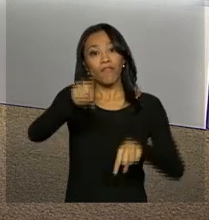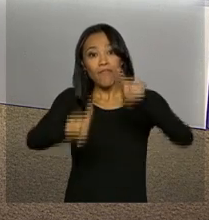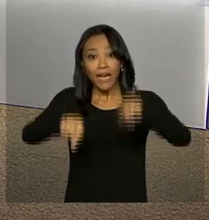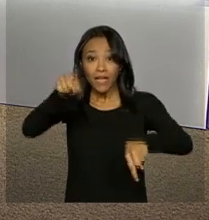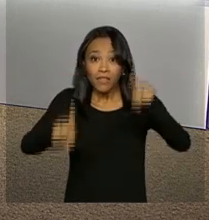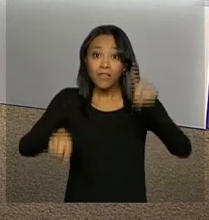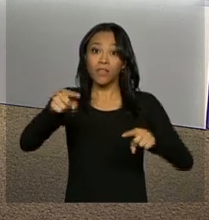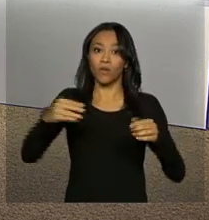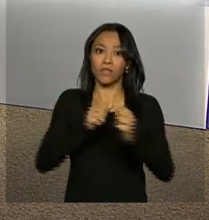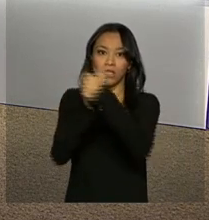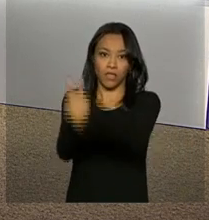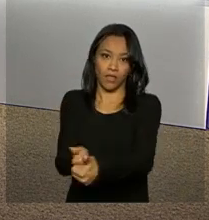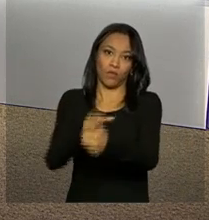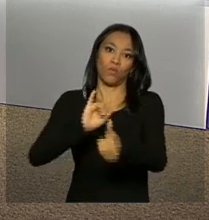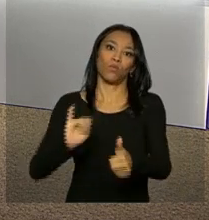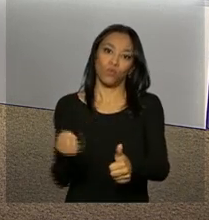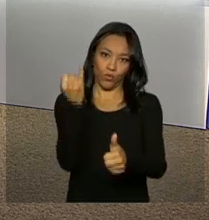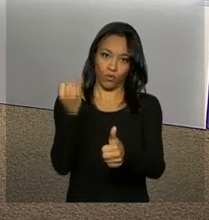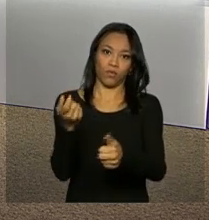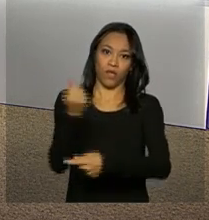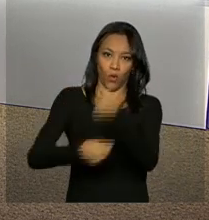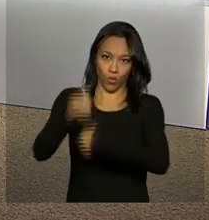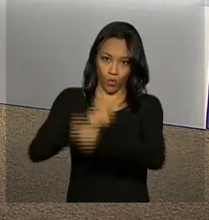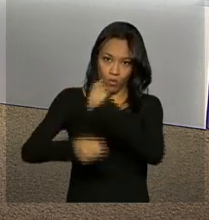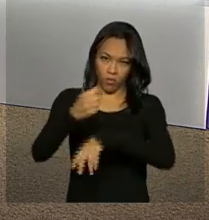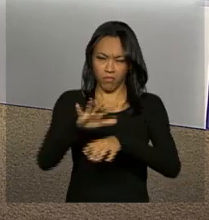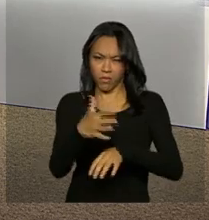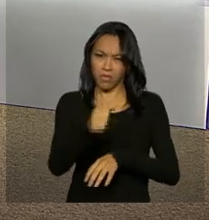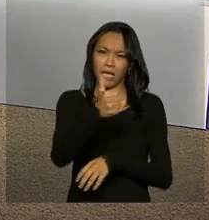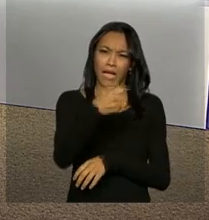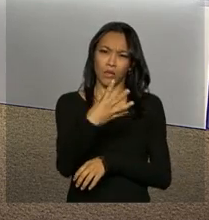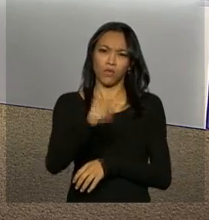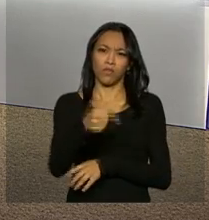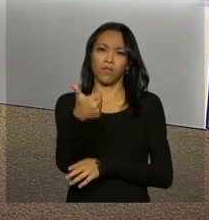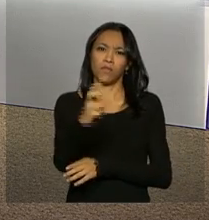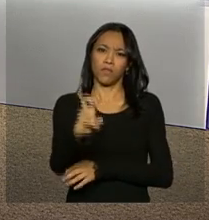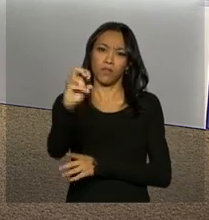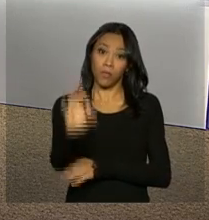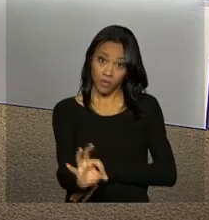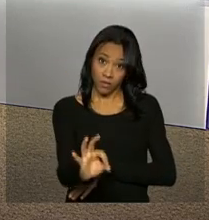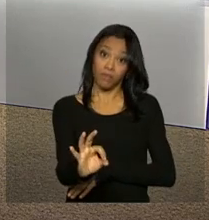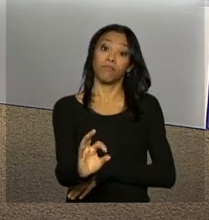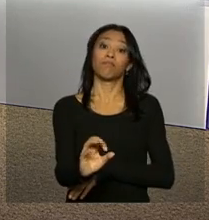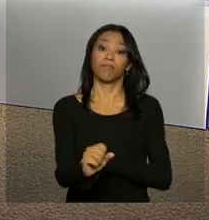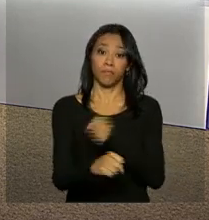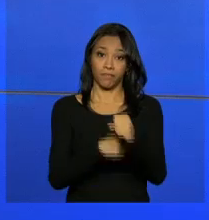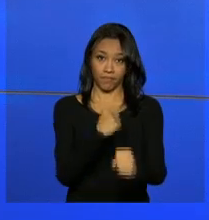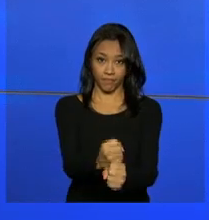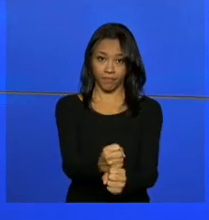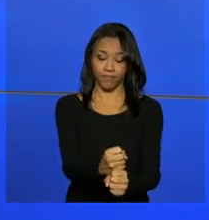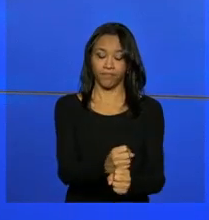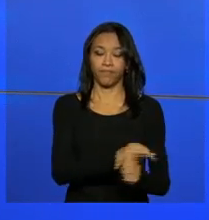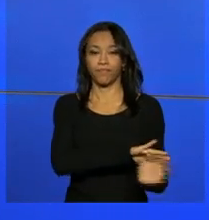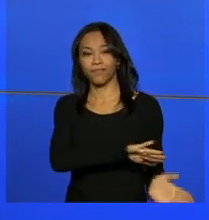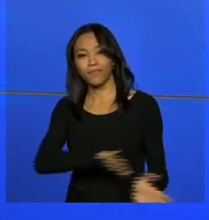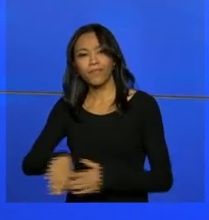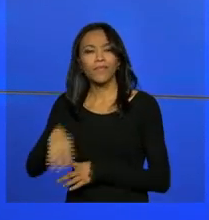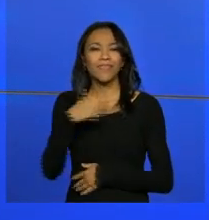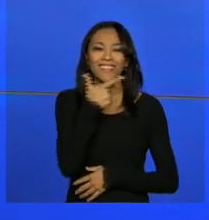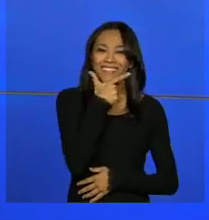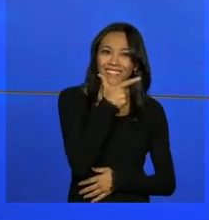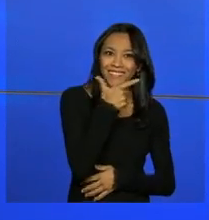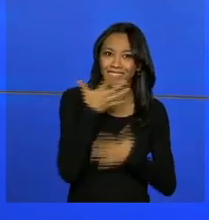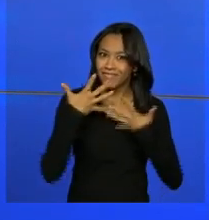dos juros básicos da economia, atualmente em 14,25% ao ano. Um sorriso mais